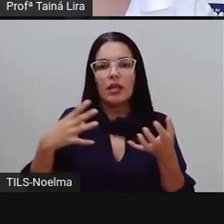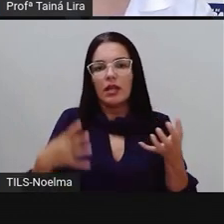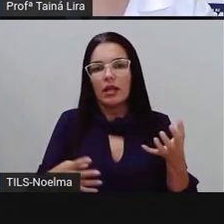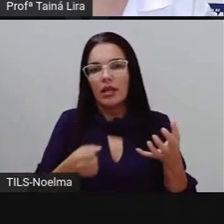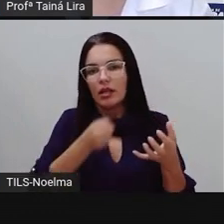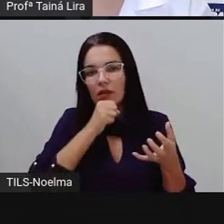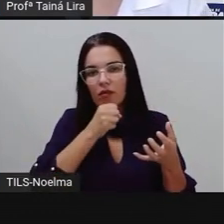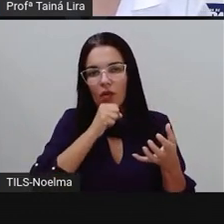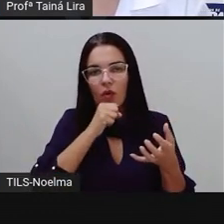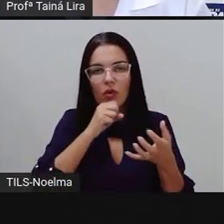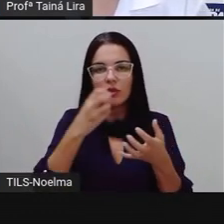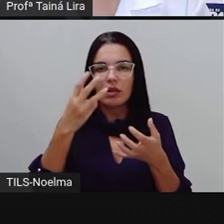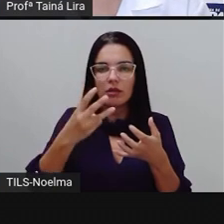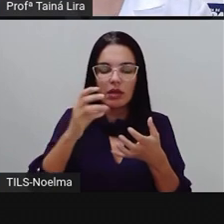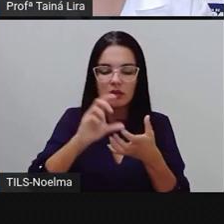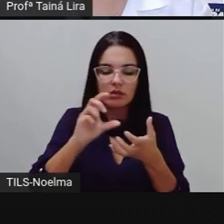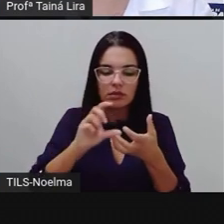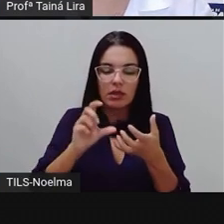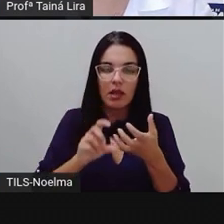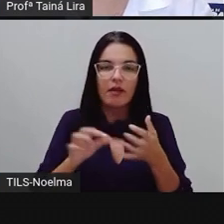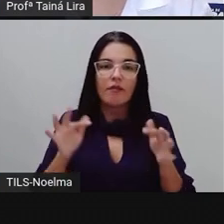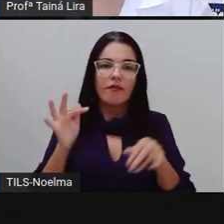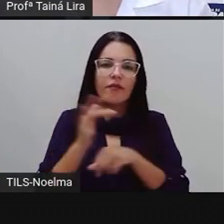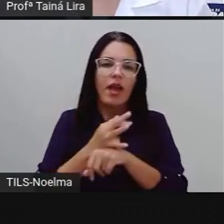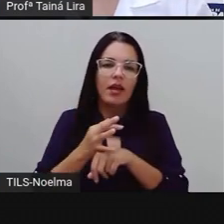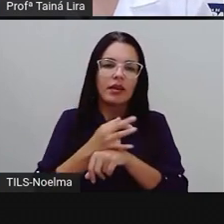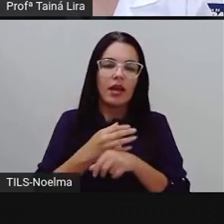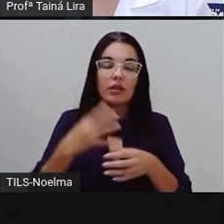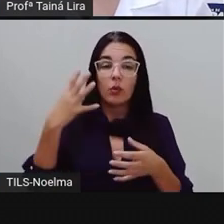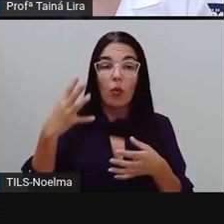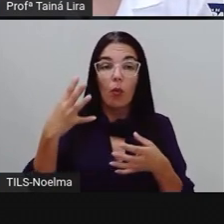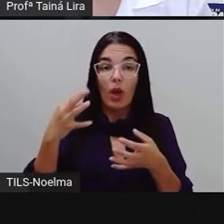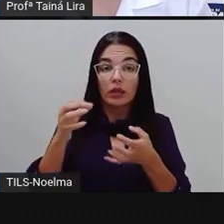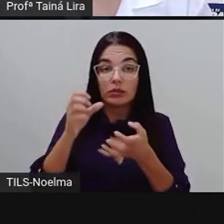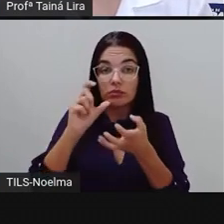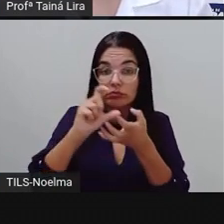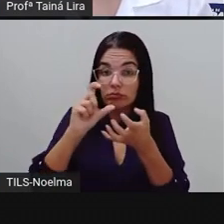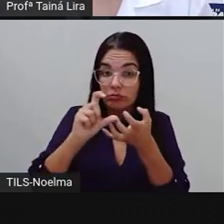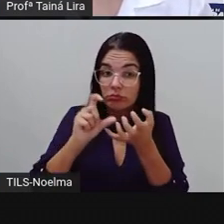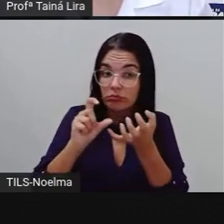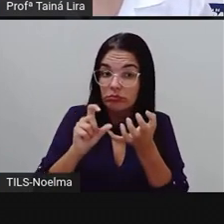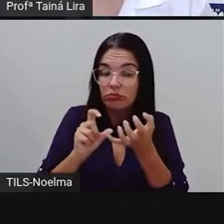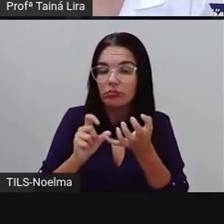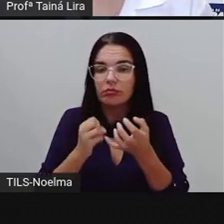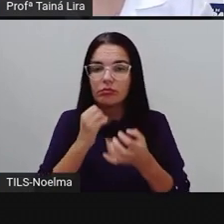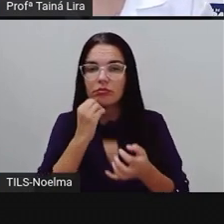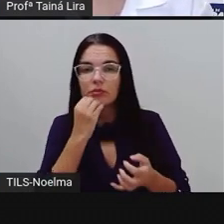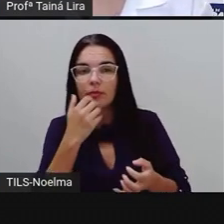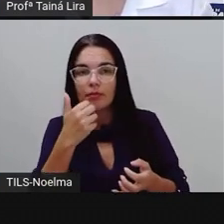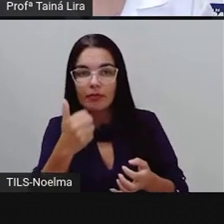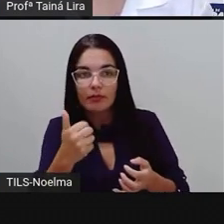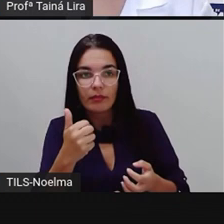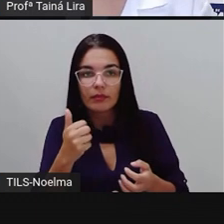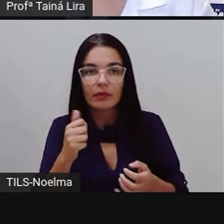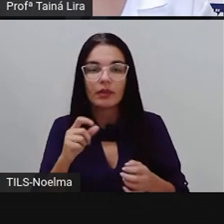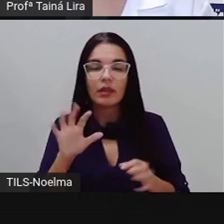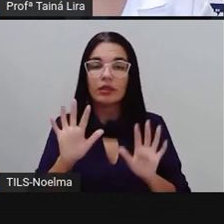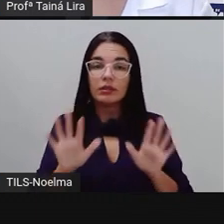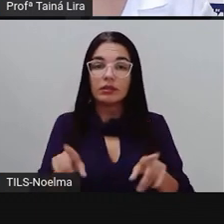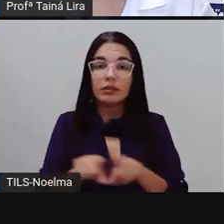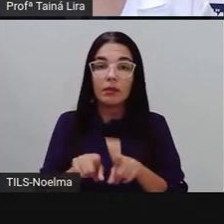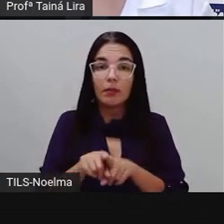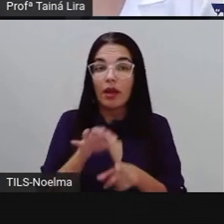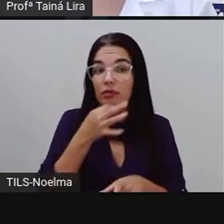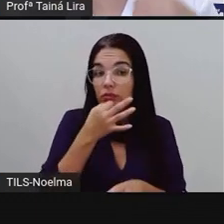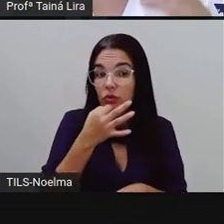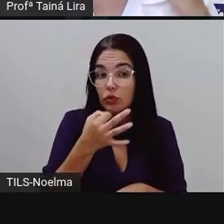idoso, três sílabas, feriado, quatro sílabas, tá bom? Então, é até uma dica, se vocês